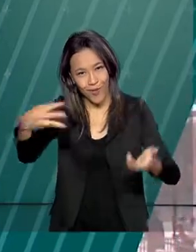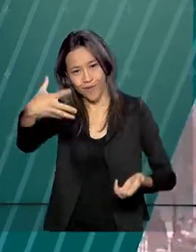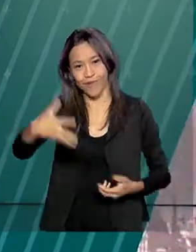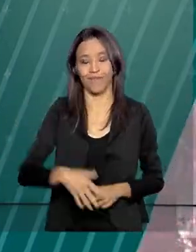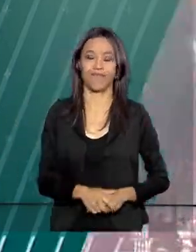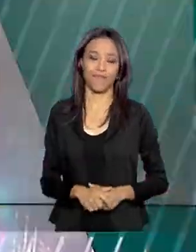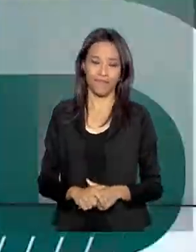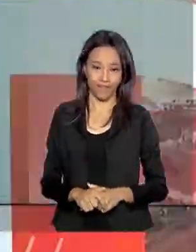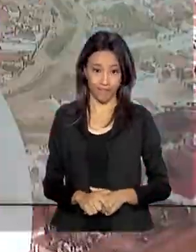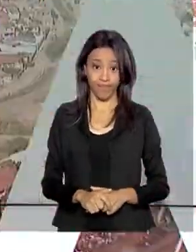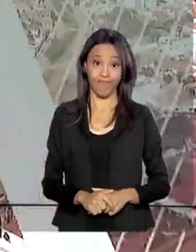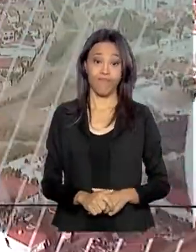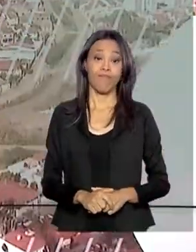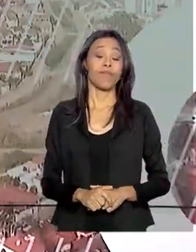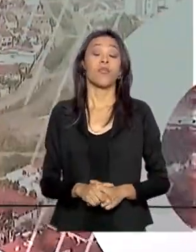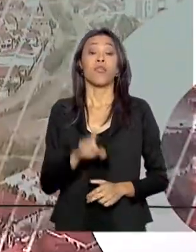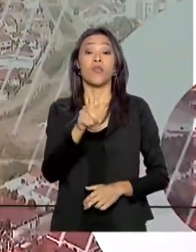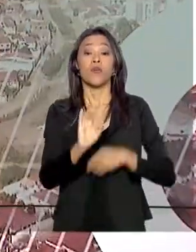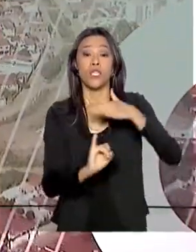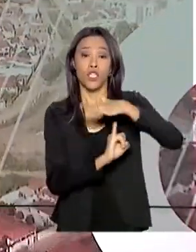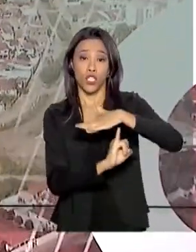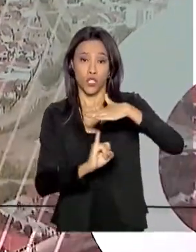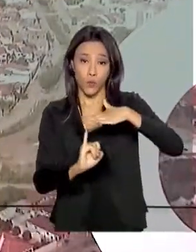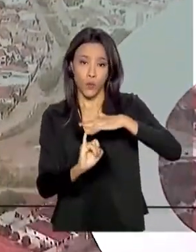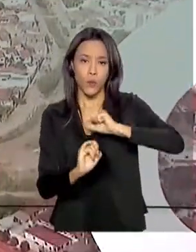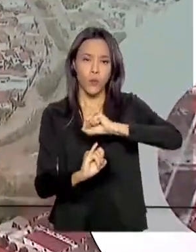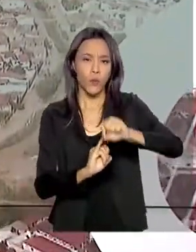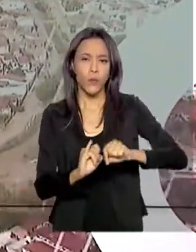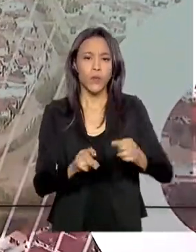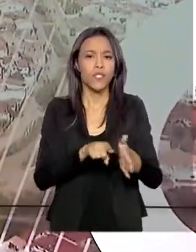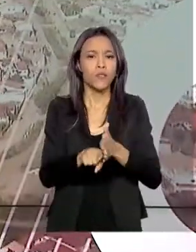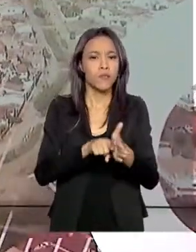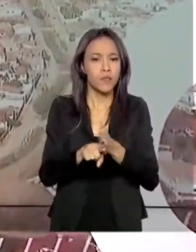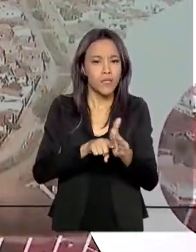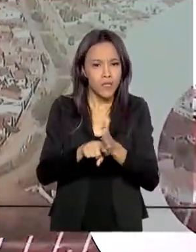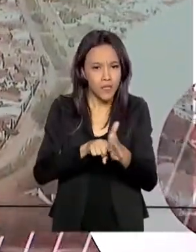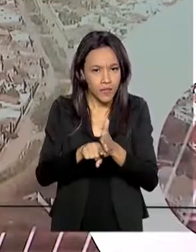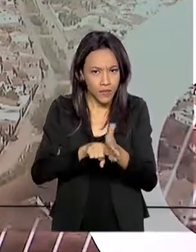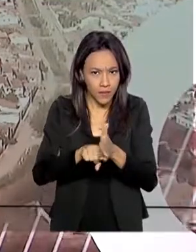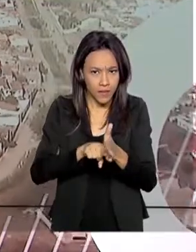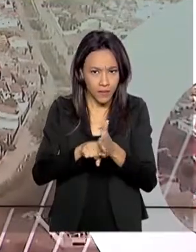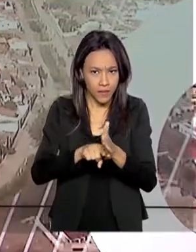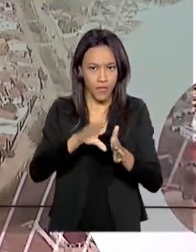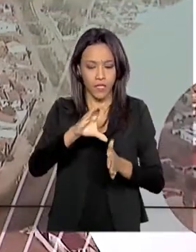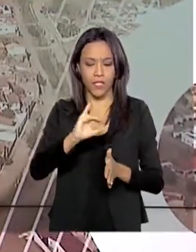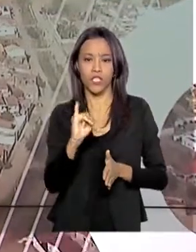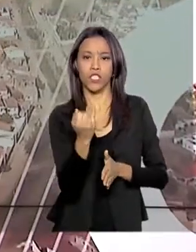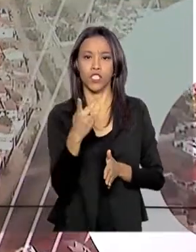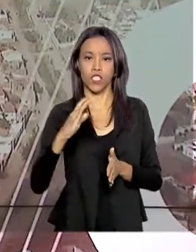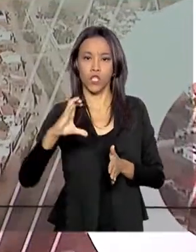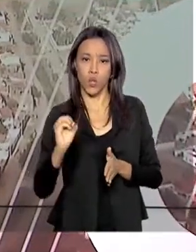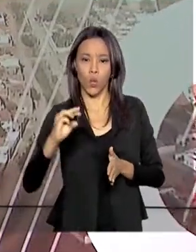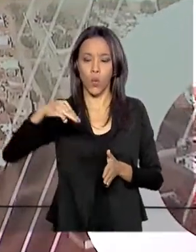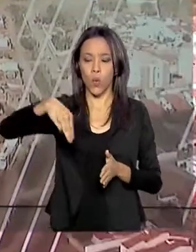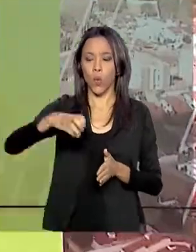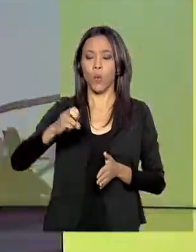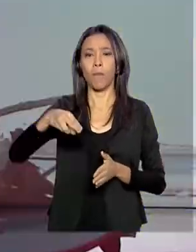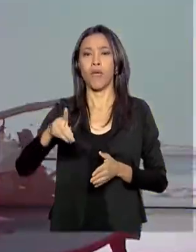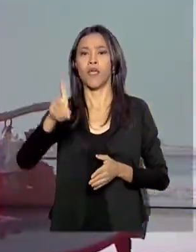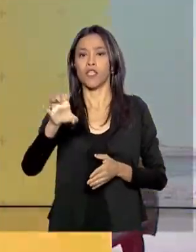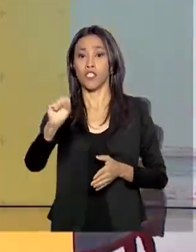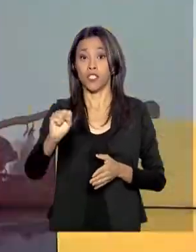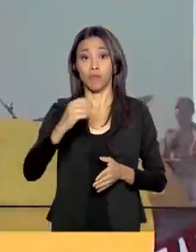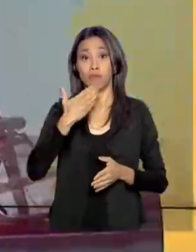O Instituto Chico Mendes de Conservação da Biodiversidade decidiu estender a suspensão das